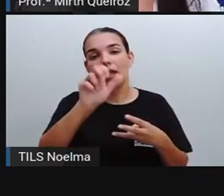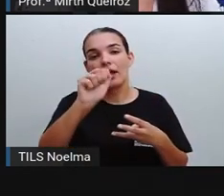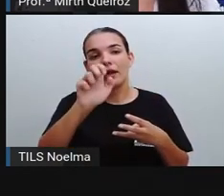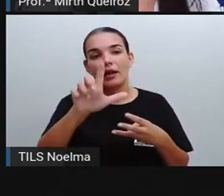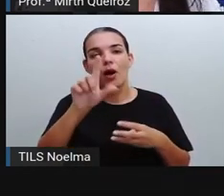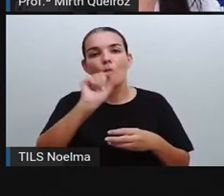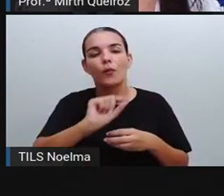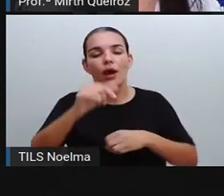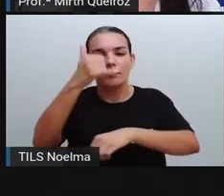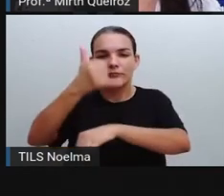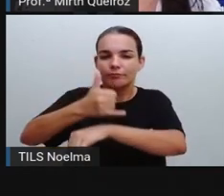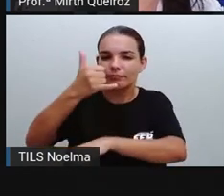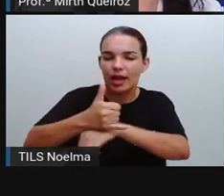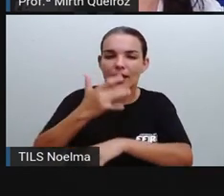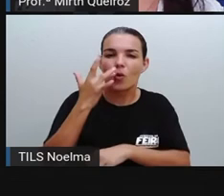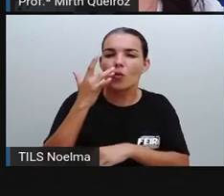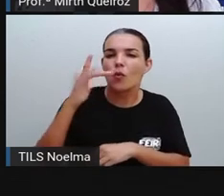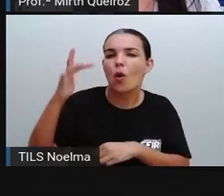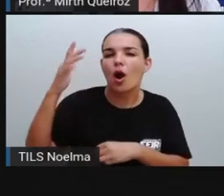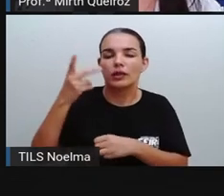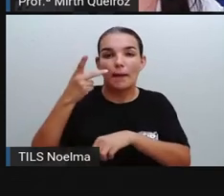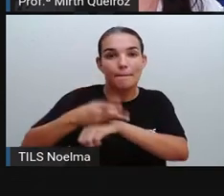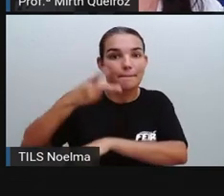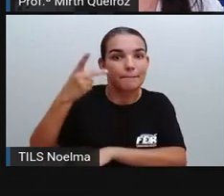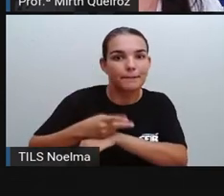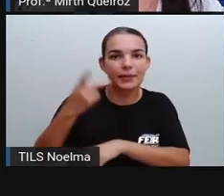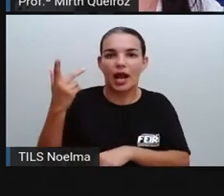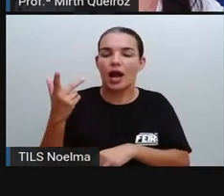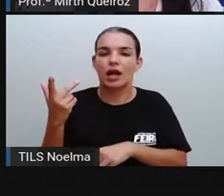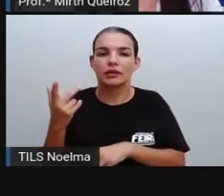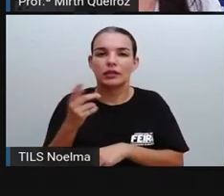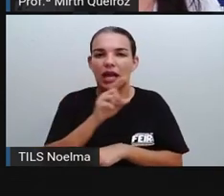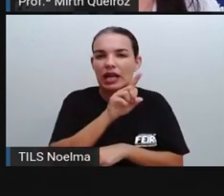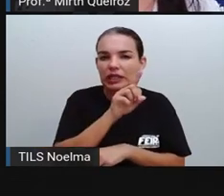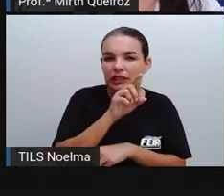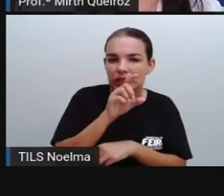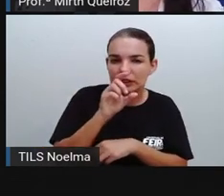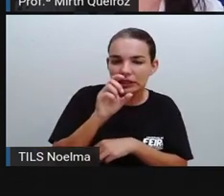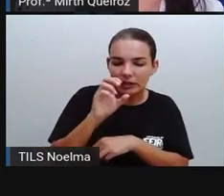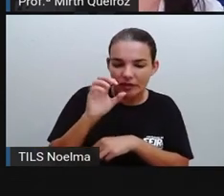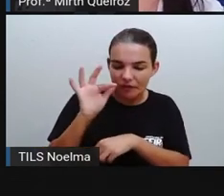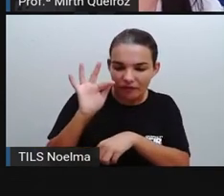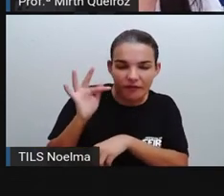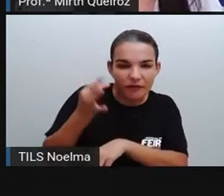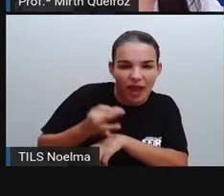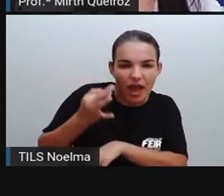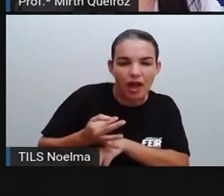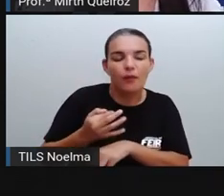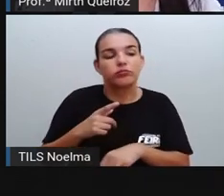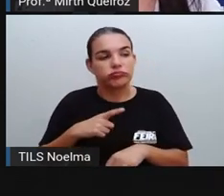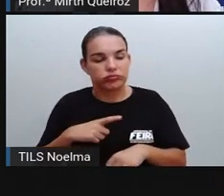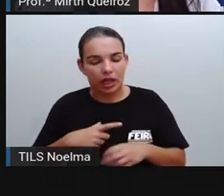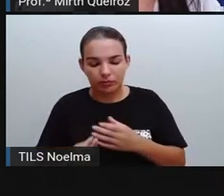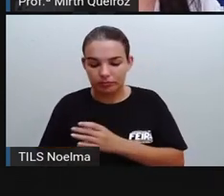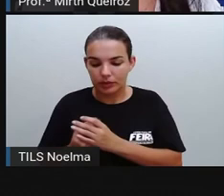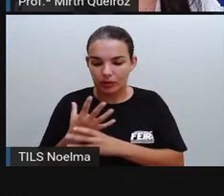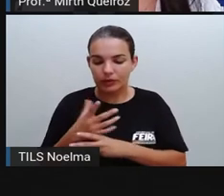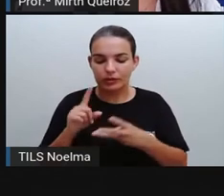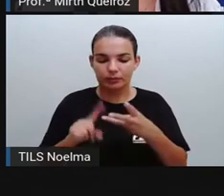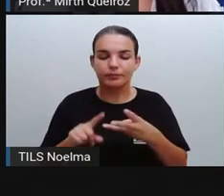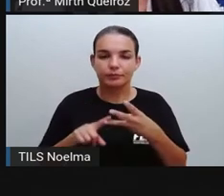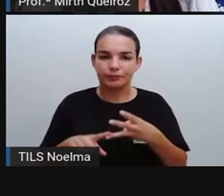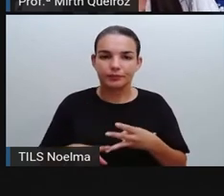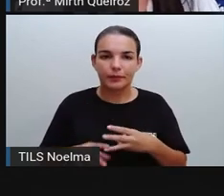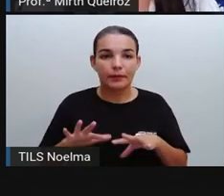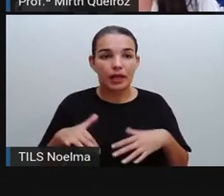pedras, por exemplo, ouro, prata, zinco, cobre, ferro, são de origem mineral,